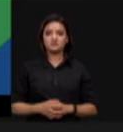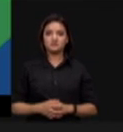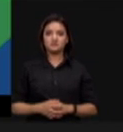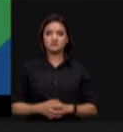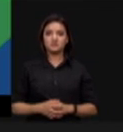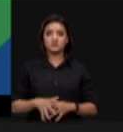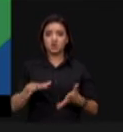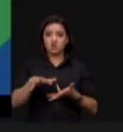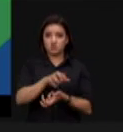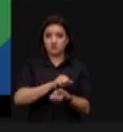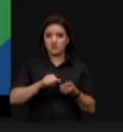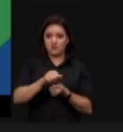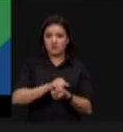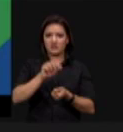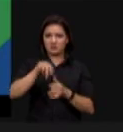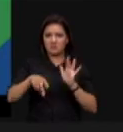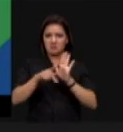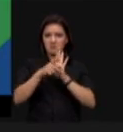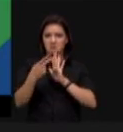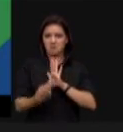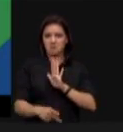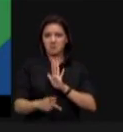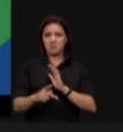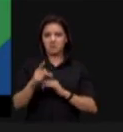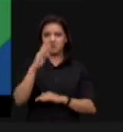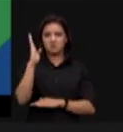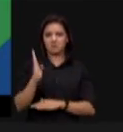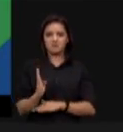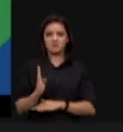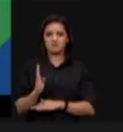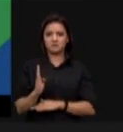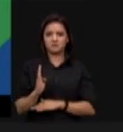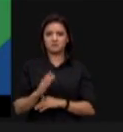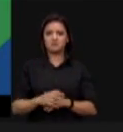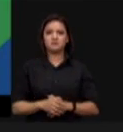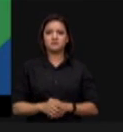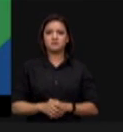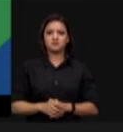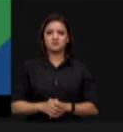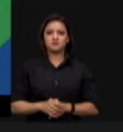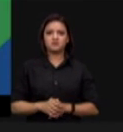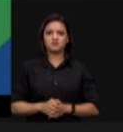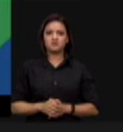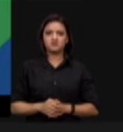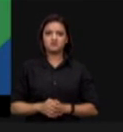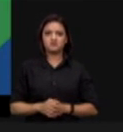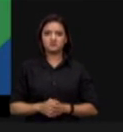sustentabilidade é da nossa natureza chuva cai no solo